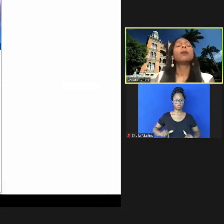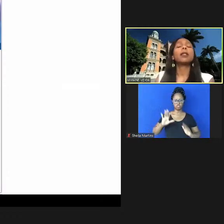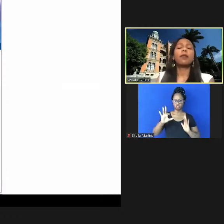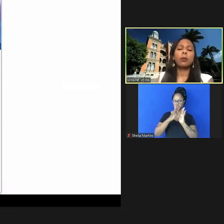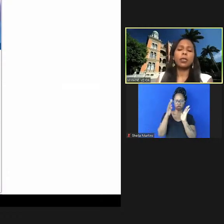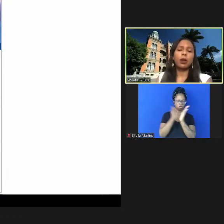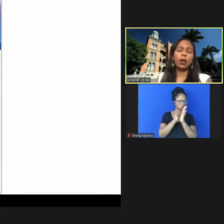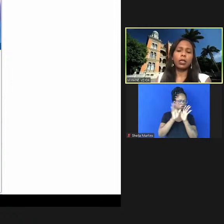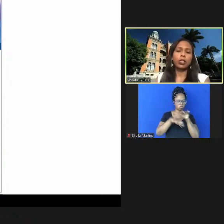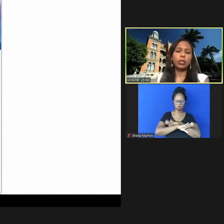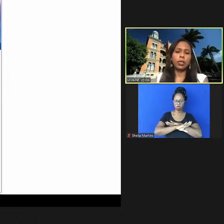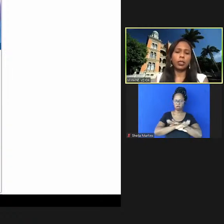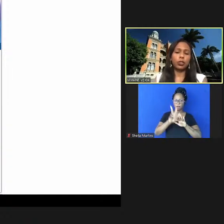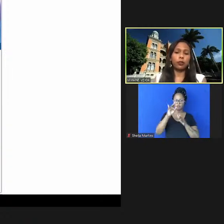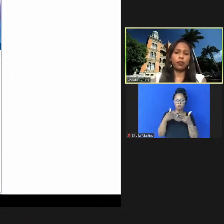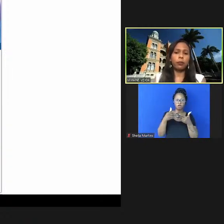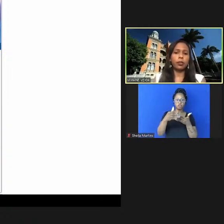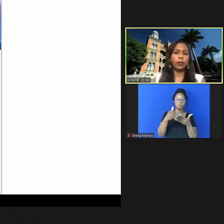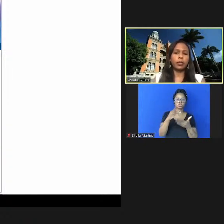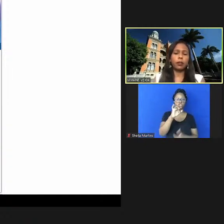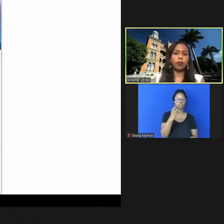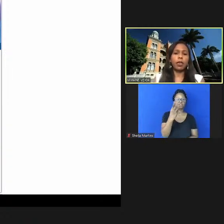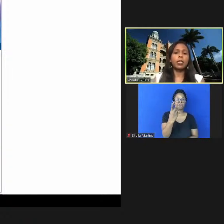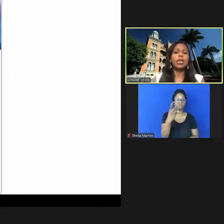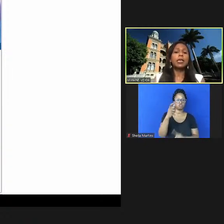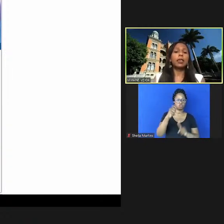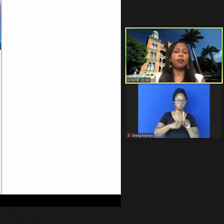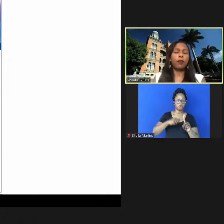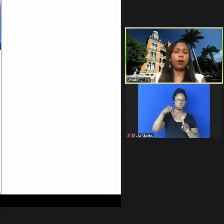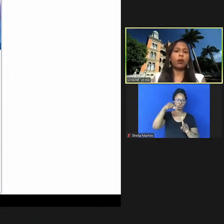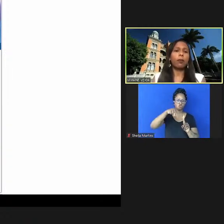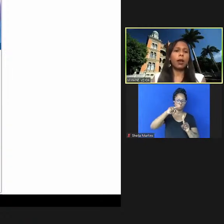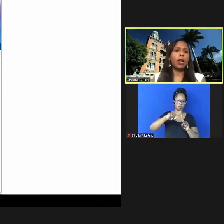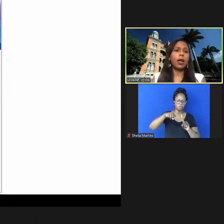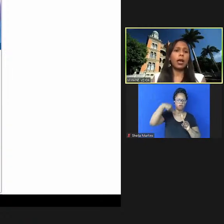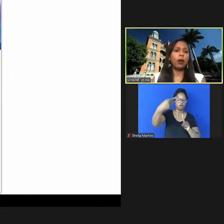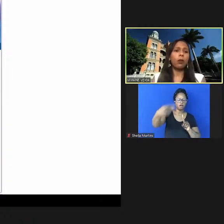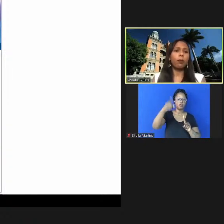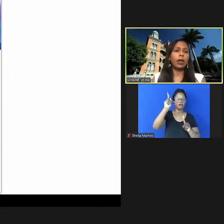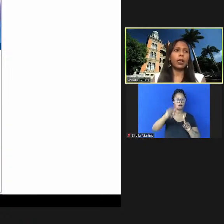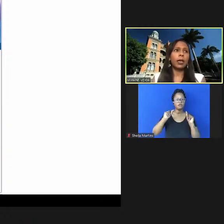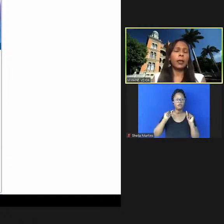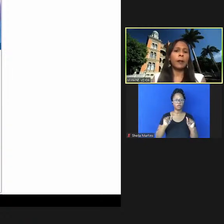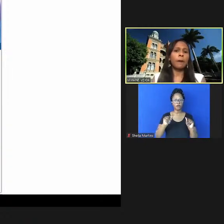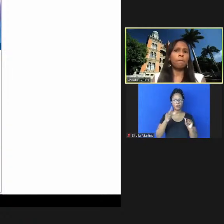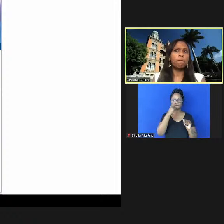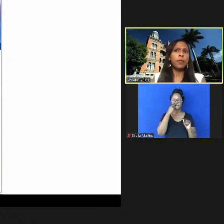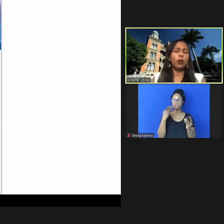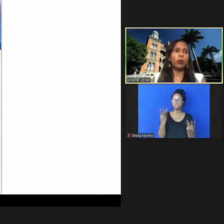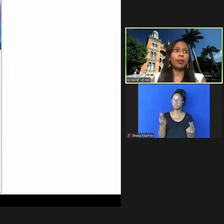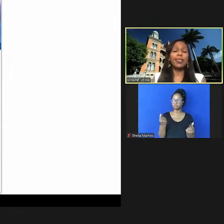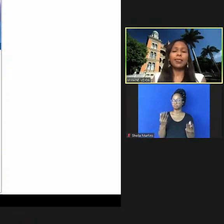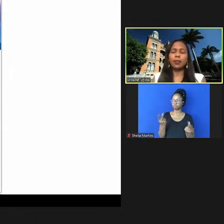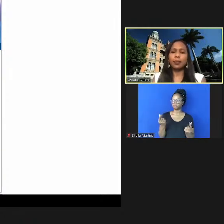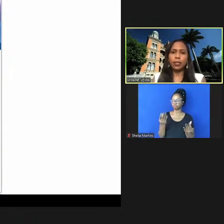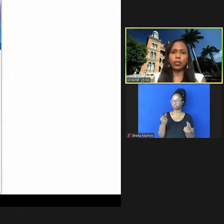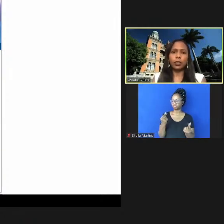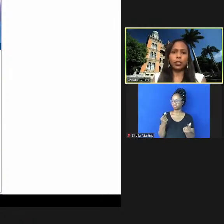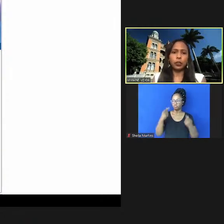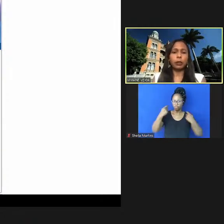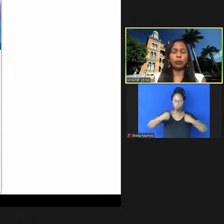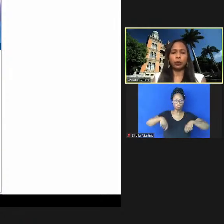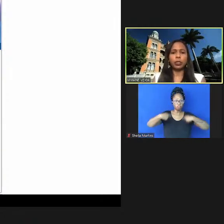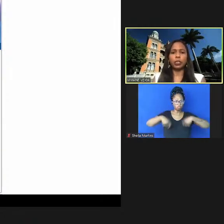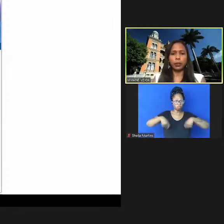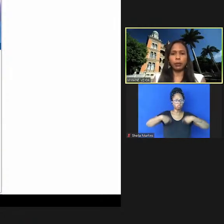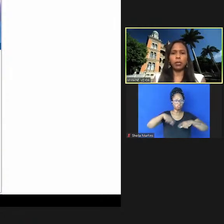mas vai começar agora dia 3 de novembro semana que vem que foi uma uma necessidade que